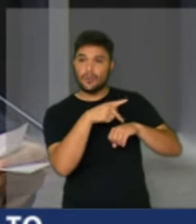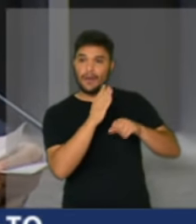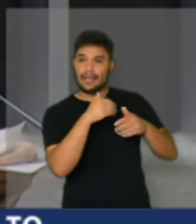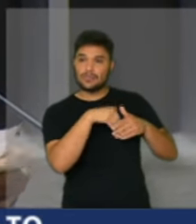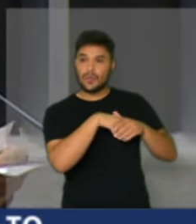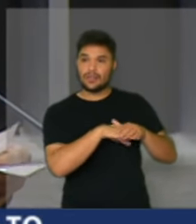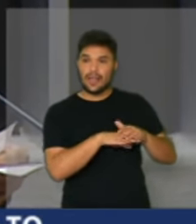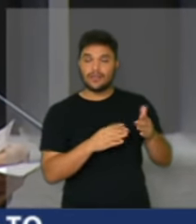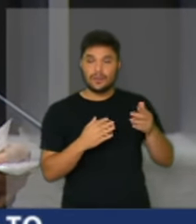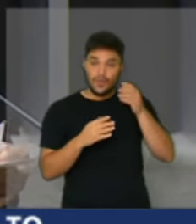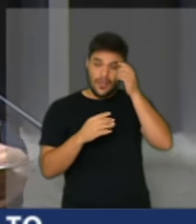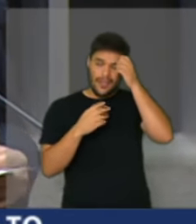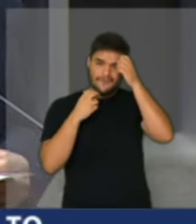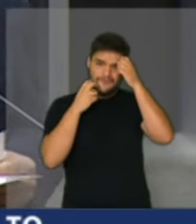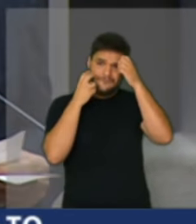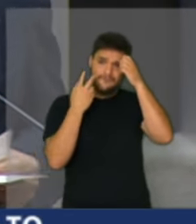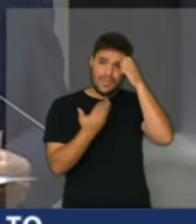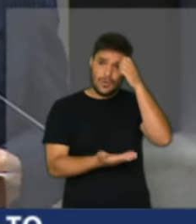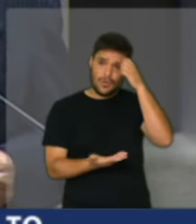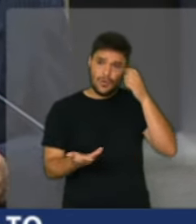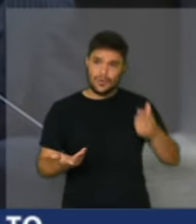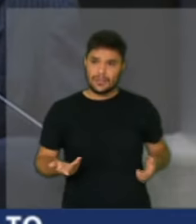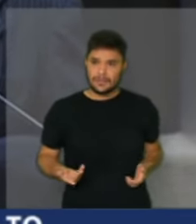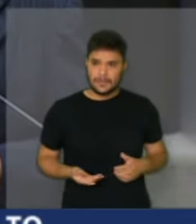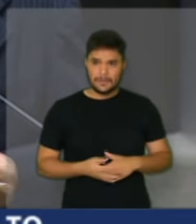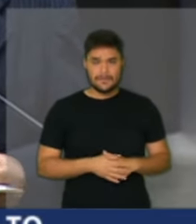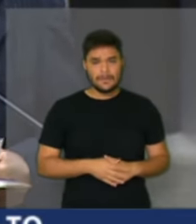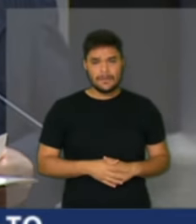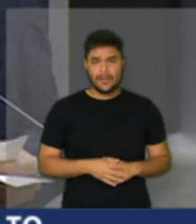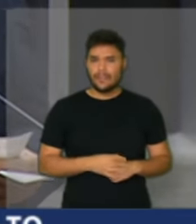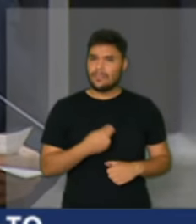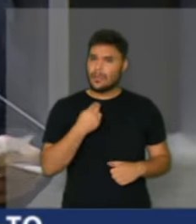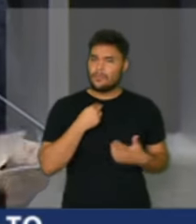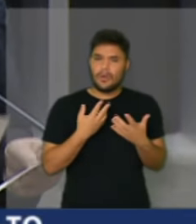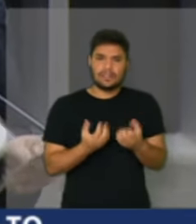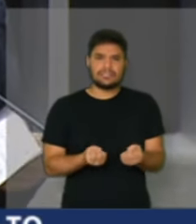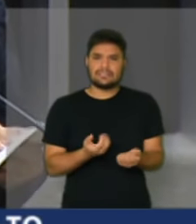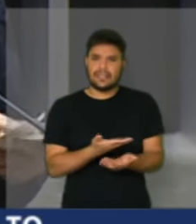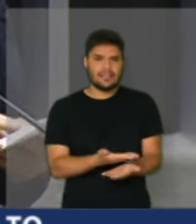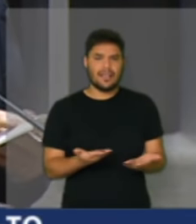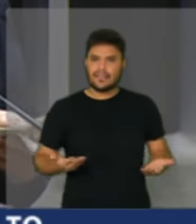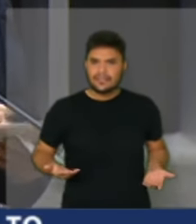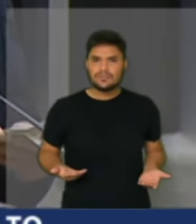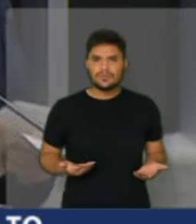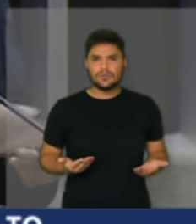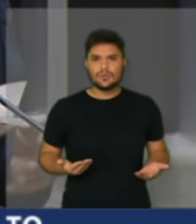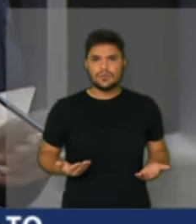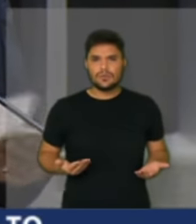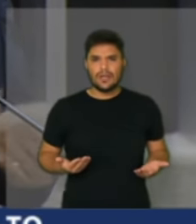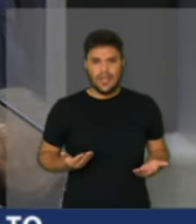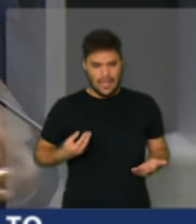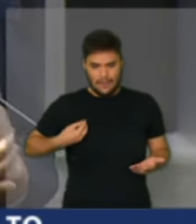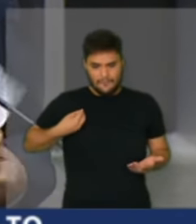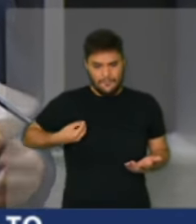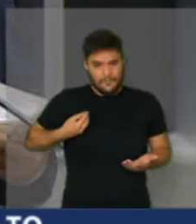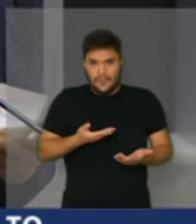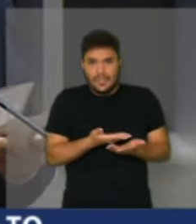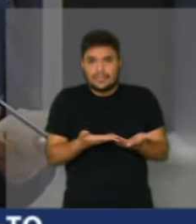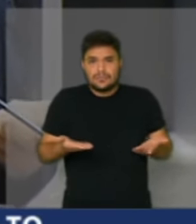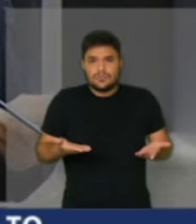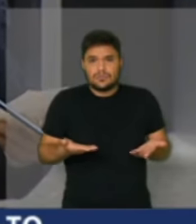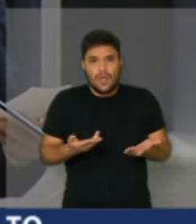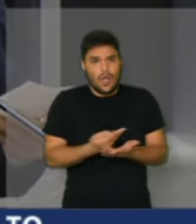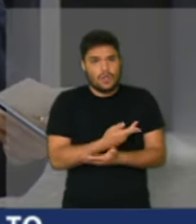vergonhoso, senhor presidente, é inadmissível estarmos vivenciando uma